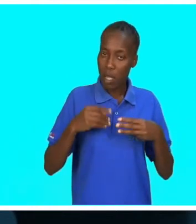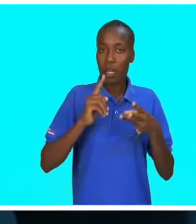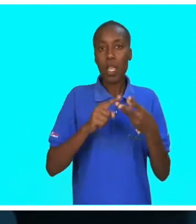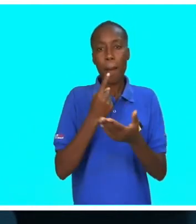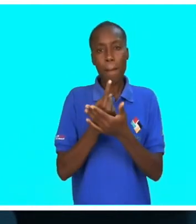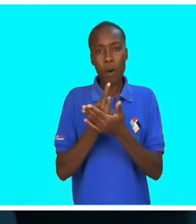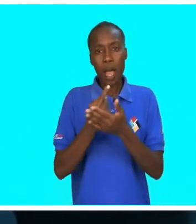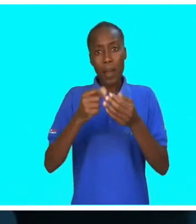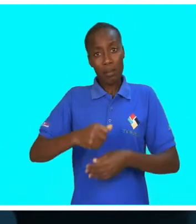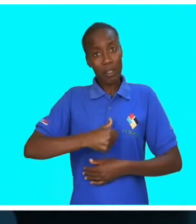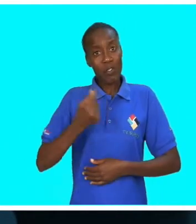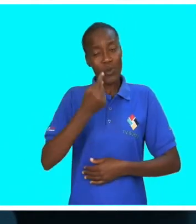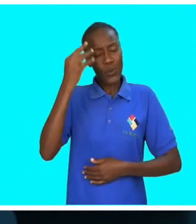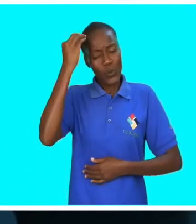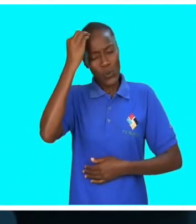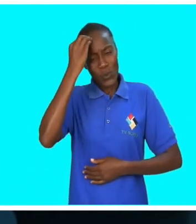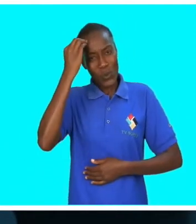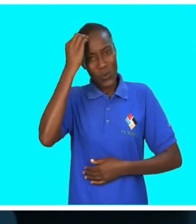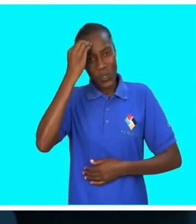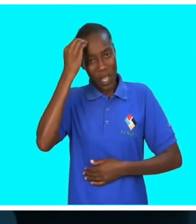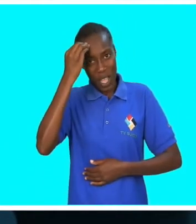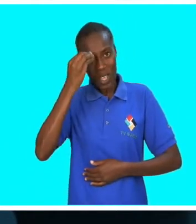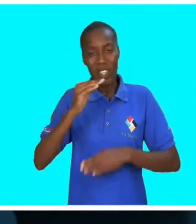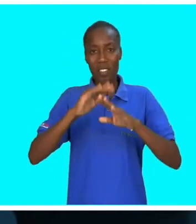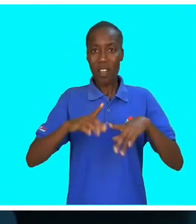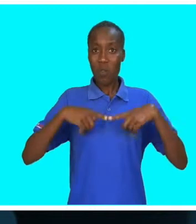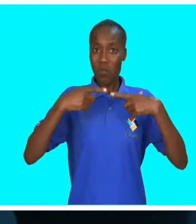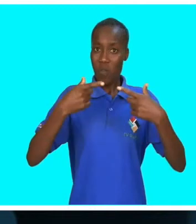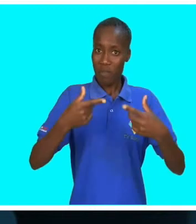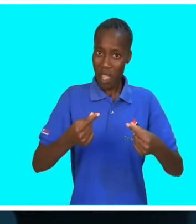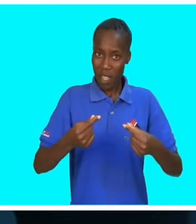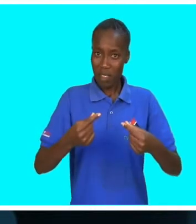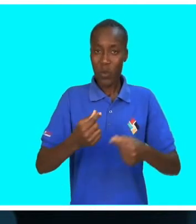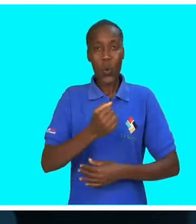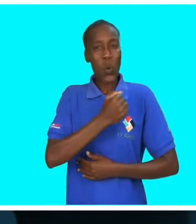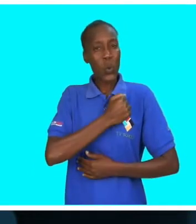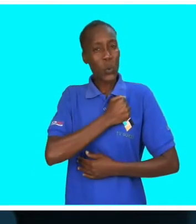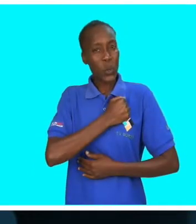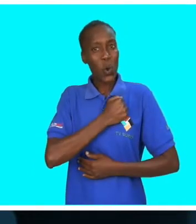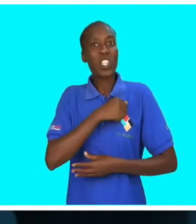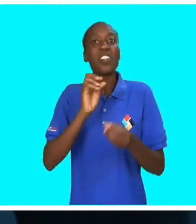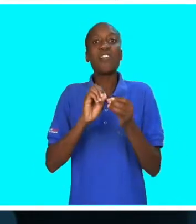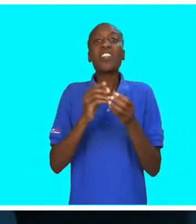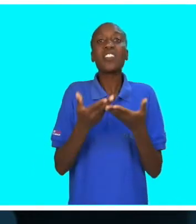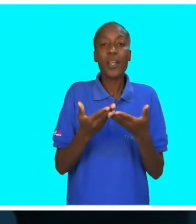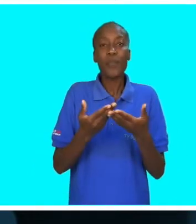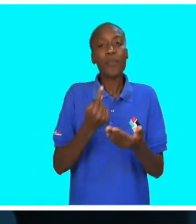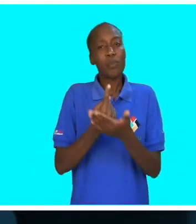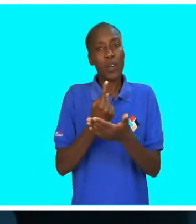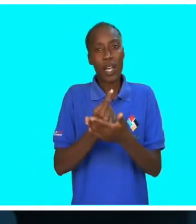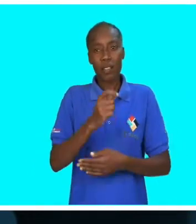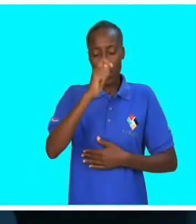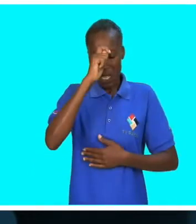sonhar acima de tudo, nos aplicarmos naquilo que nós queremos, muita disciplina, não